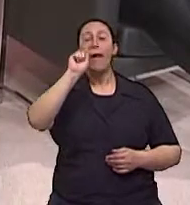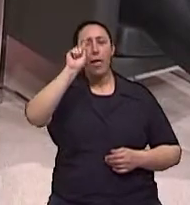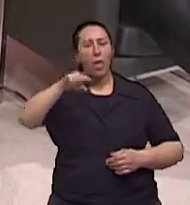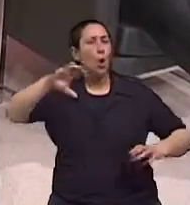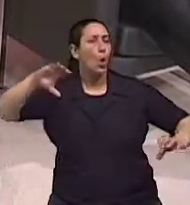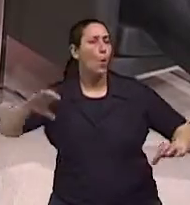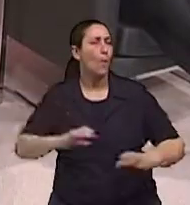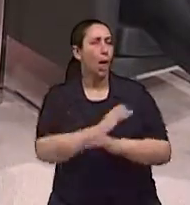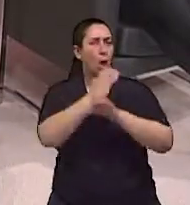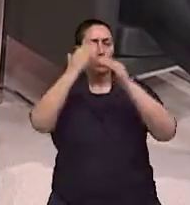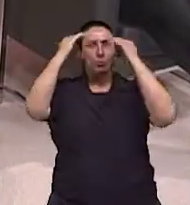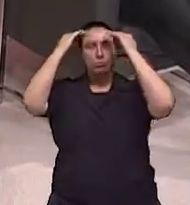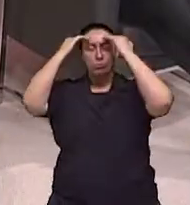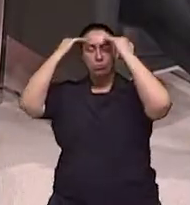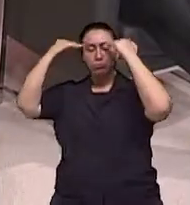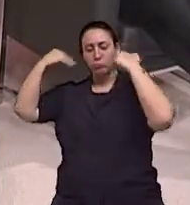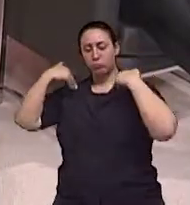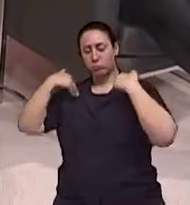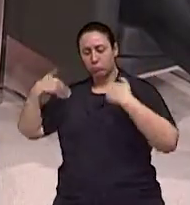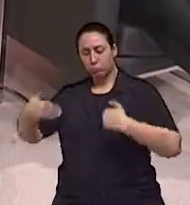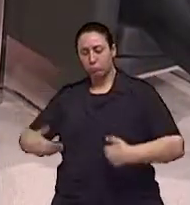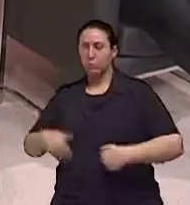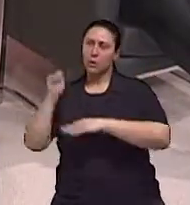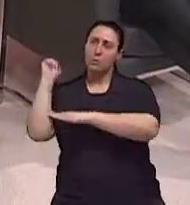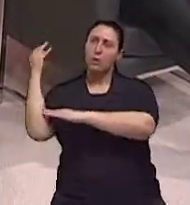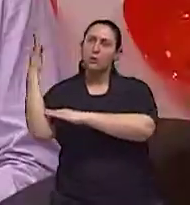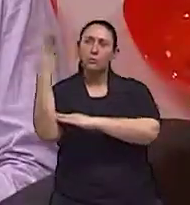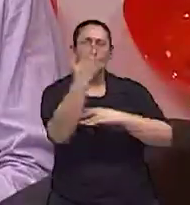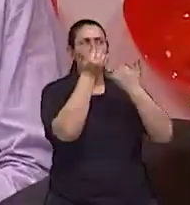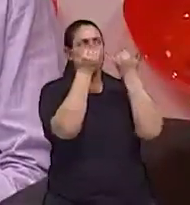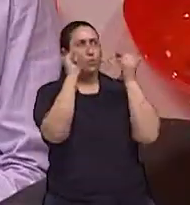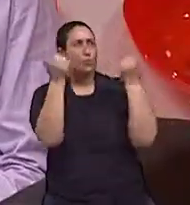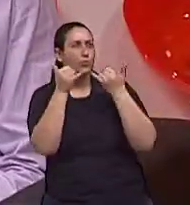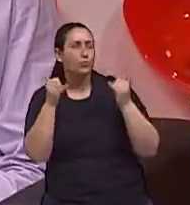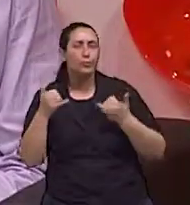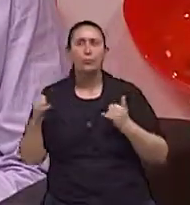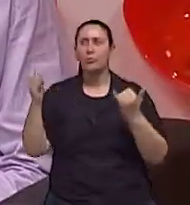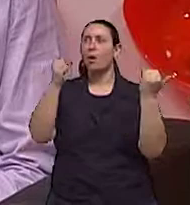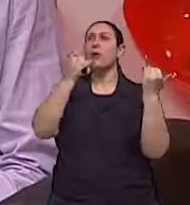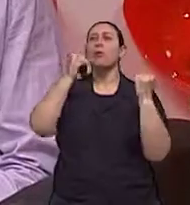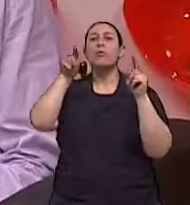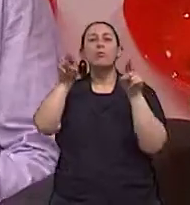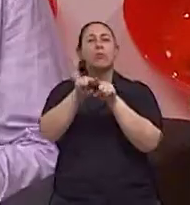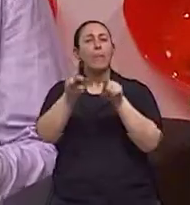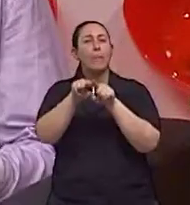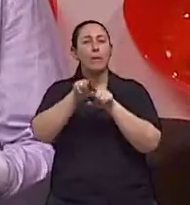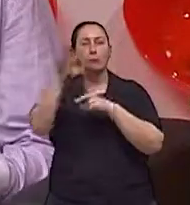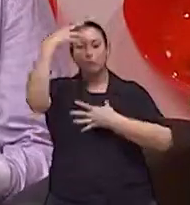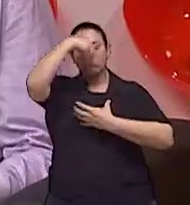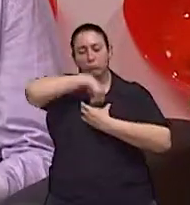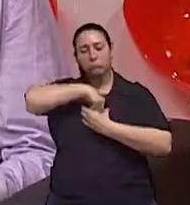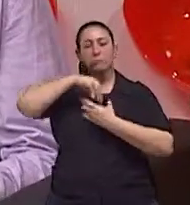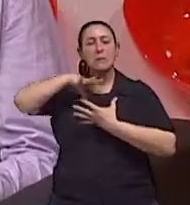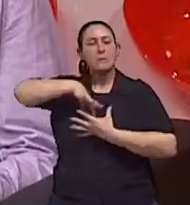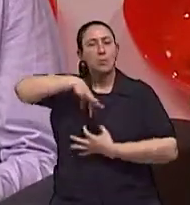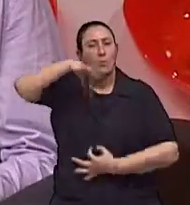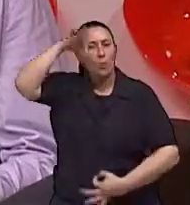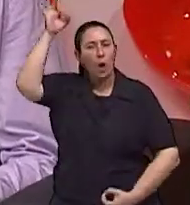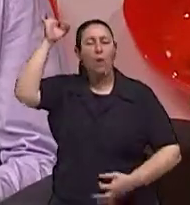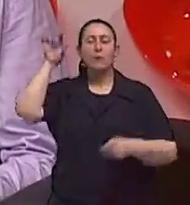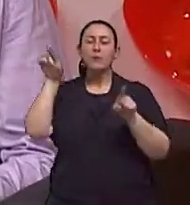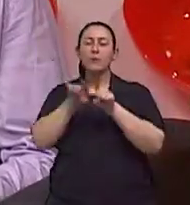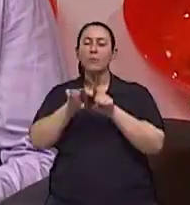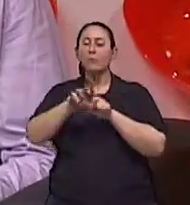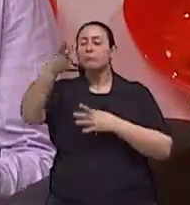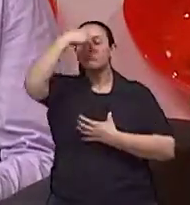ambientais questões psicológicas questões energéticas questões espirituais porque a espiritualidade é um sentido que eu dou para a minha